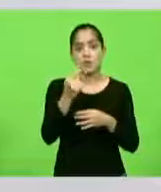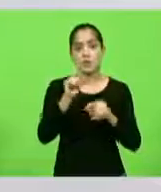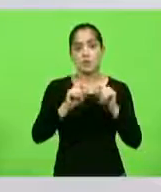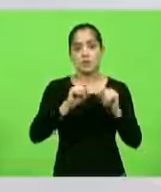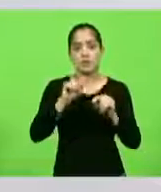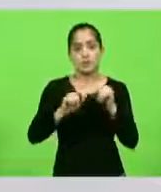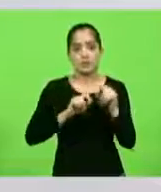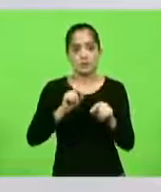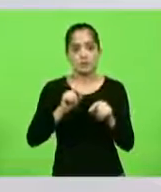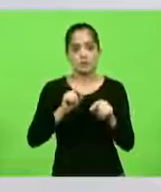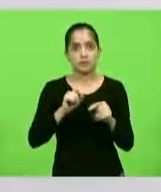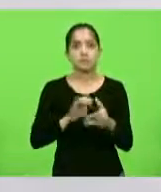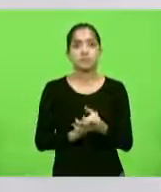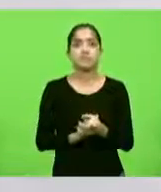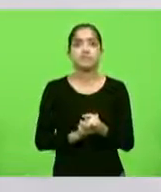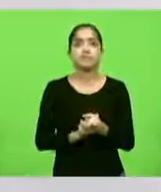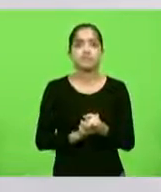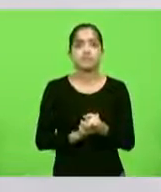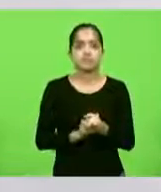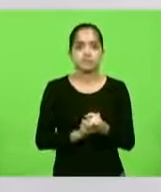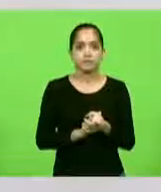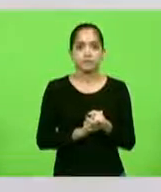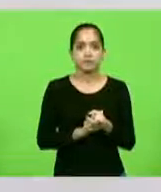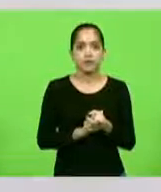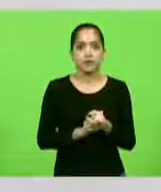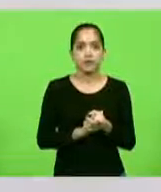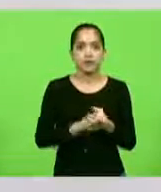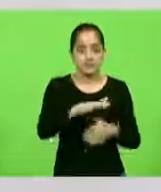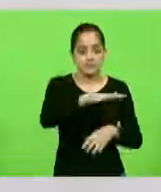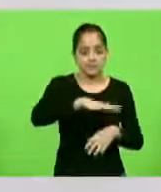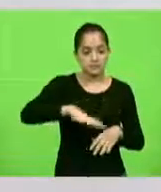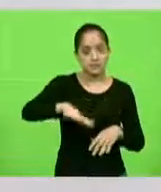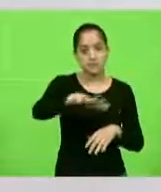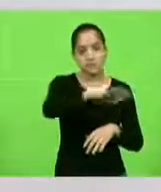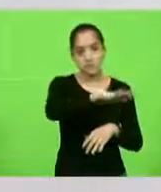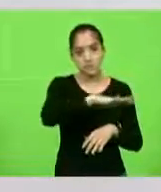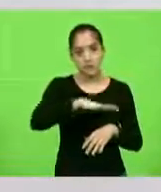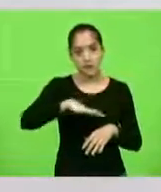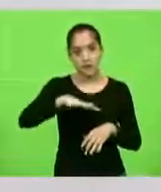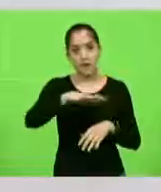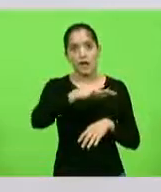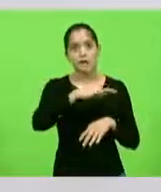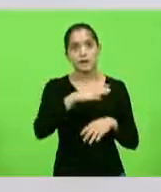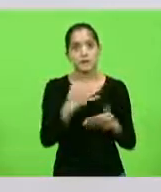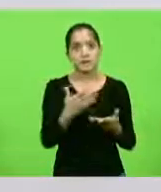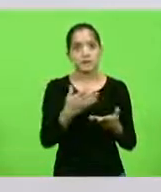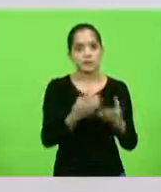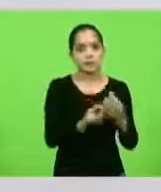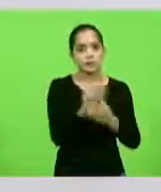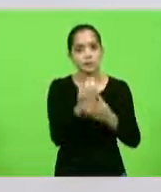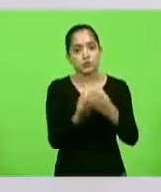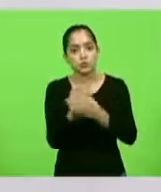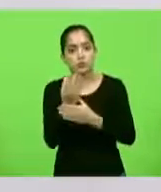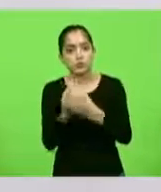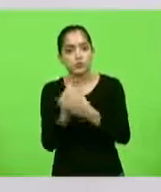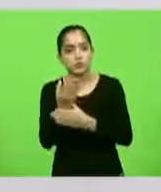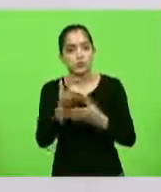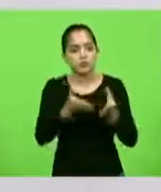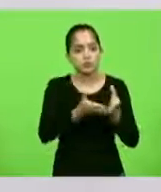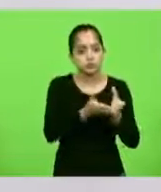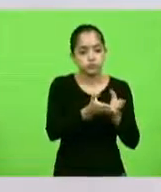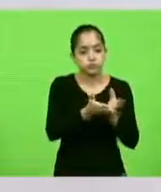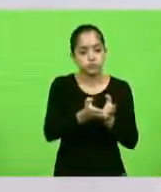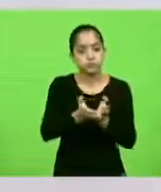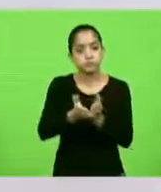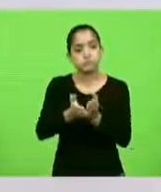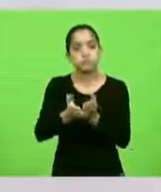das bocas de barra. São áreas de escoamento de produção, de entrada e saída de barcos. Eu vou dar